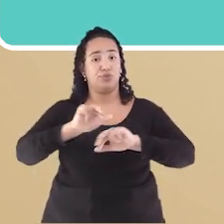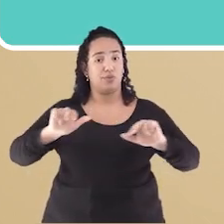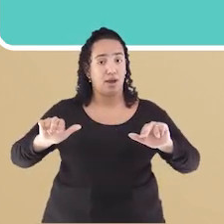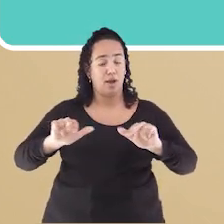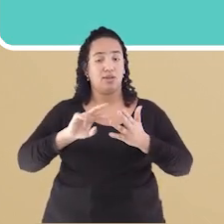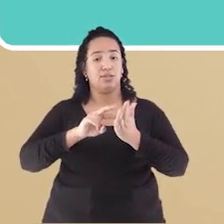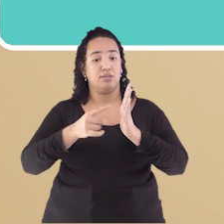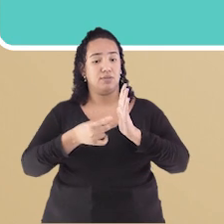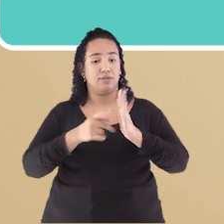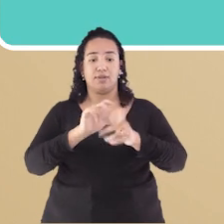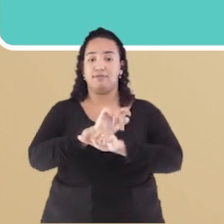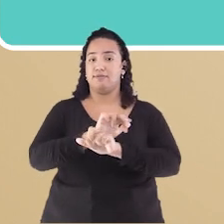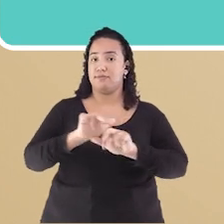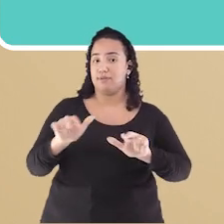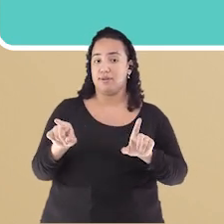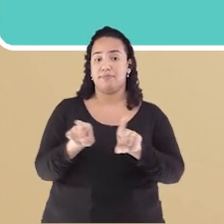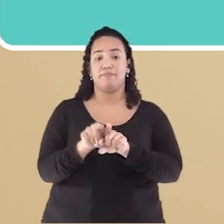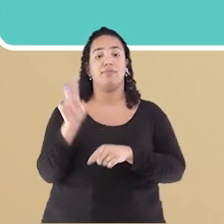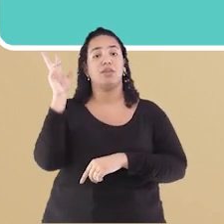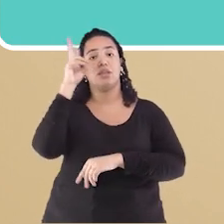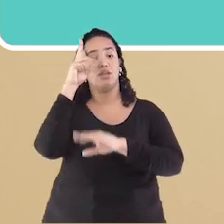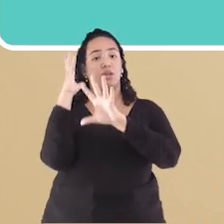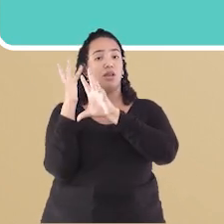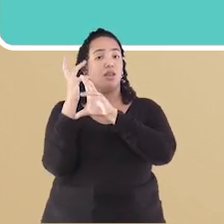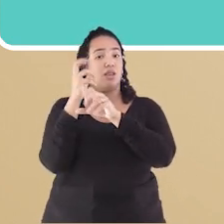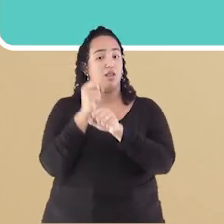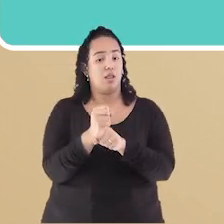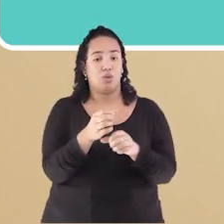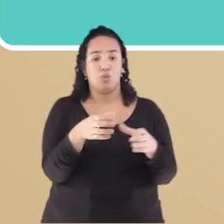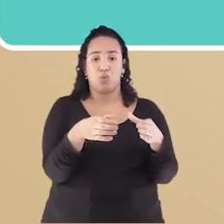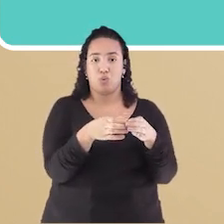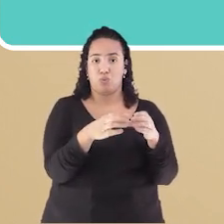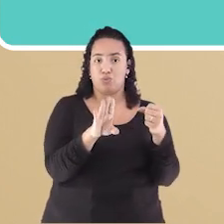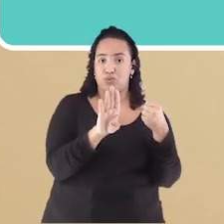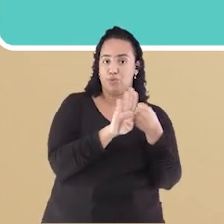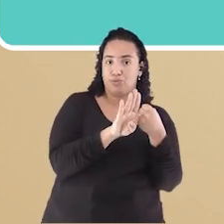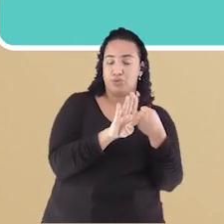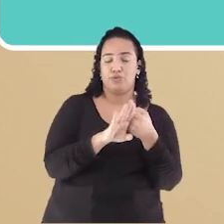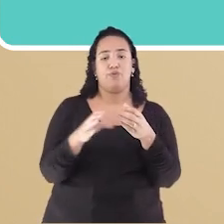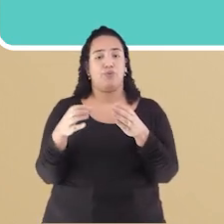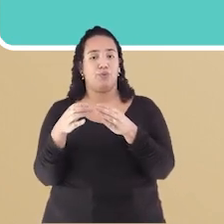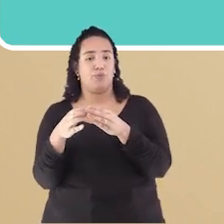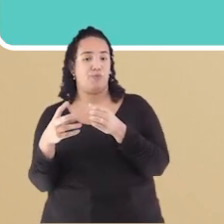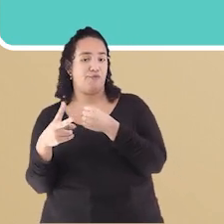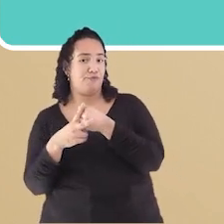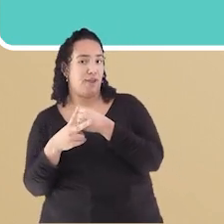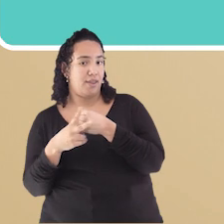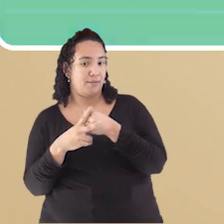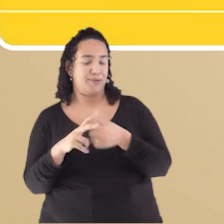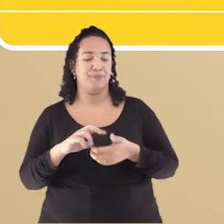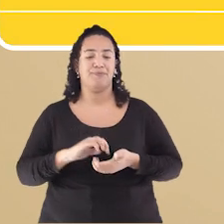Relembramos As classes De palavras Substantivo E verbo